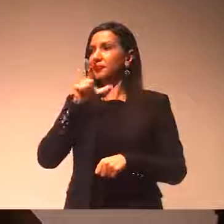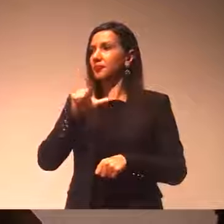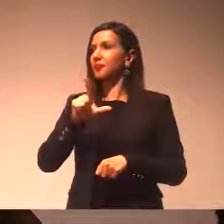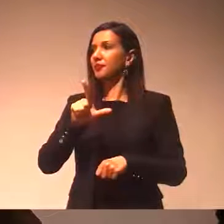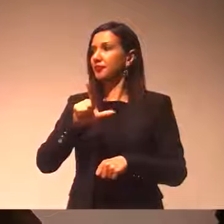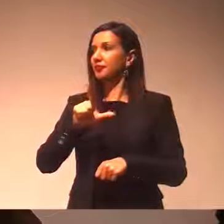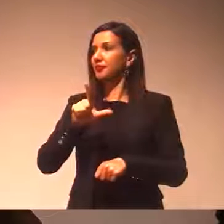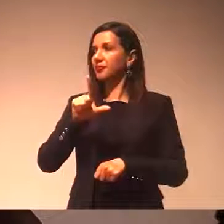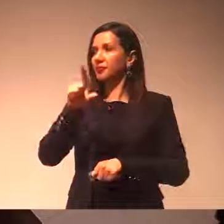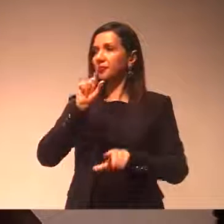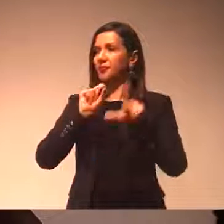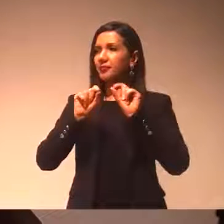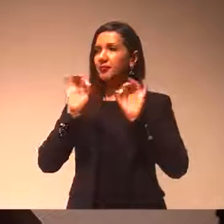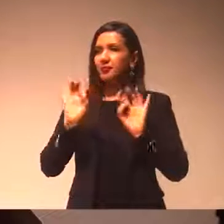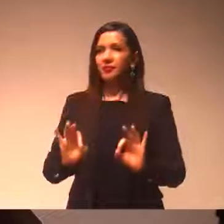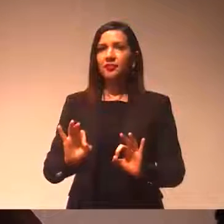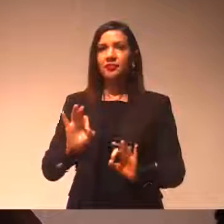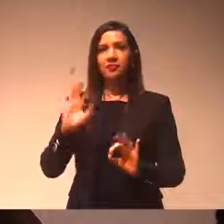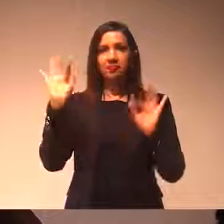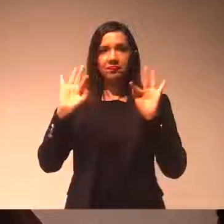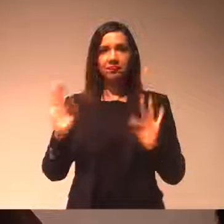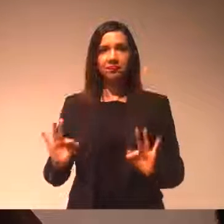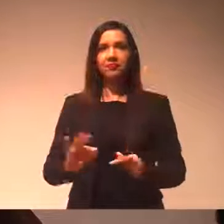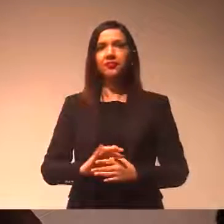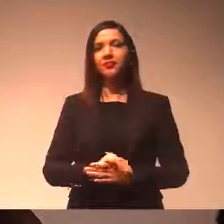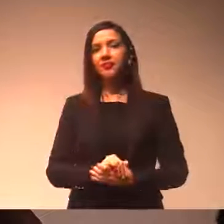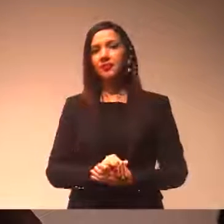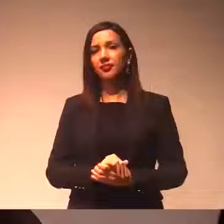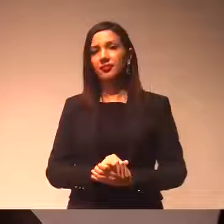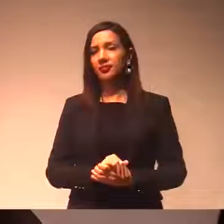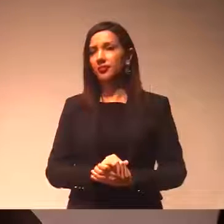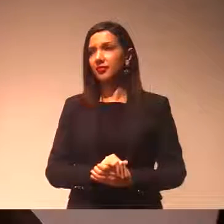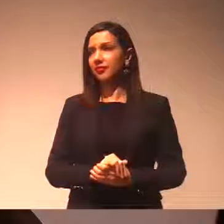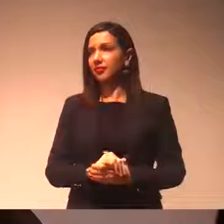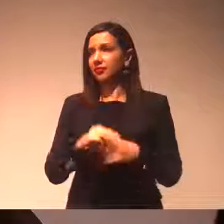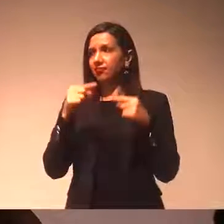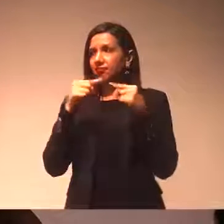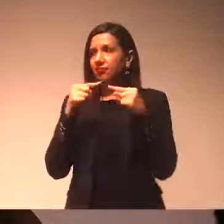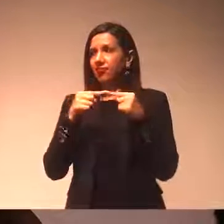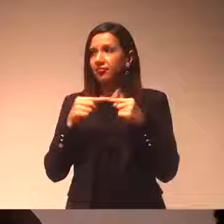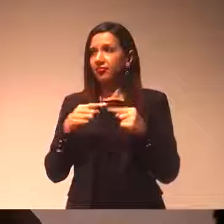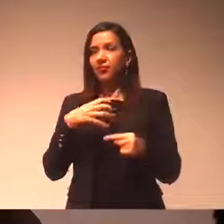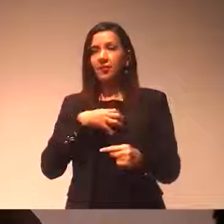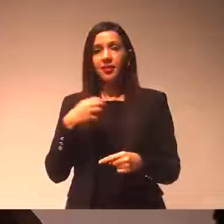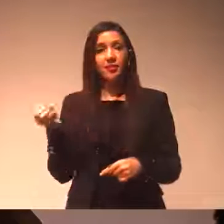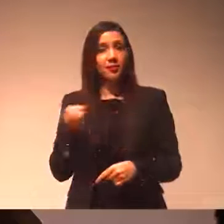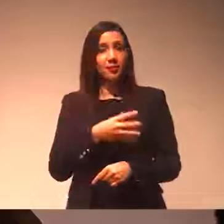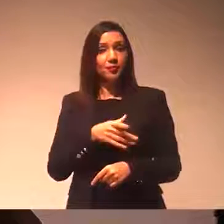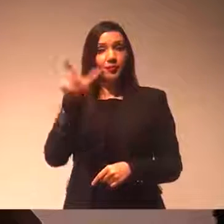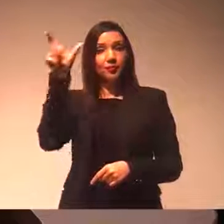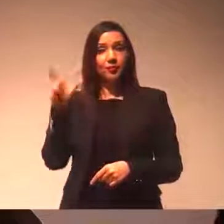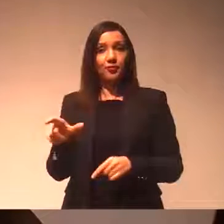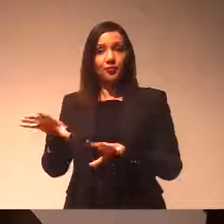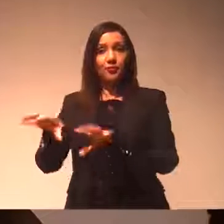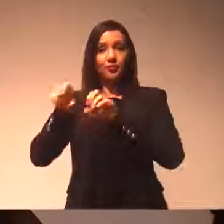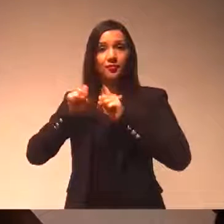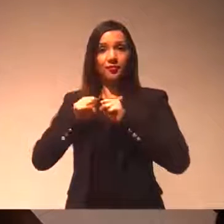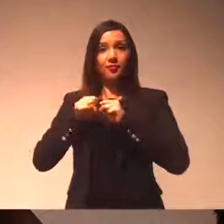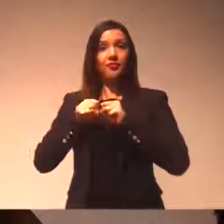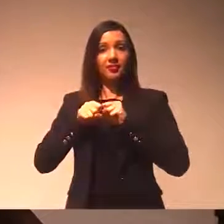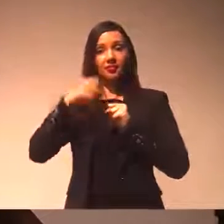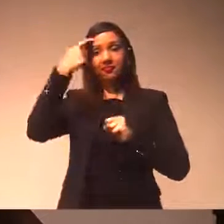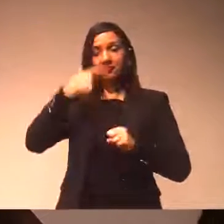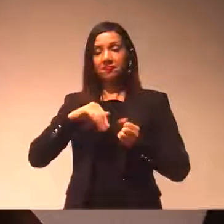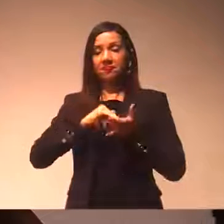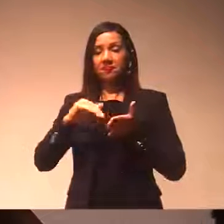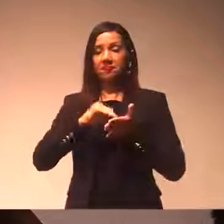escolha feliz do senhor prefeito. Claro, vamos ver agora, na nova função, como secretário, qual vai ser o